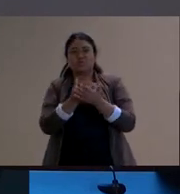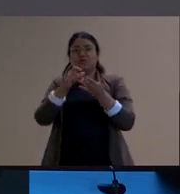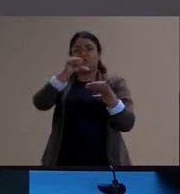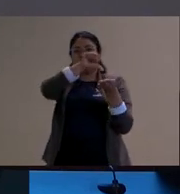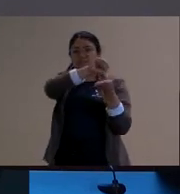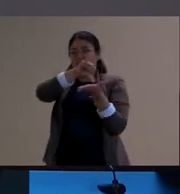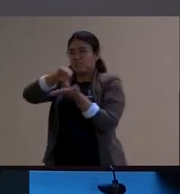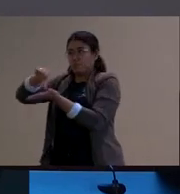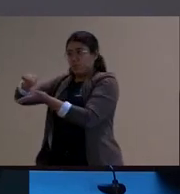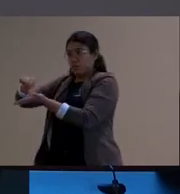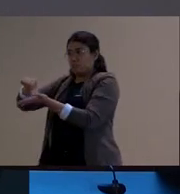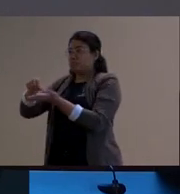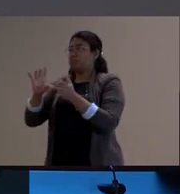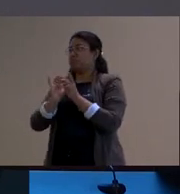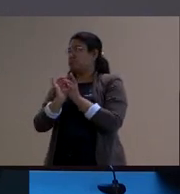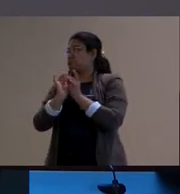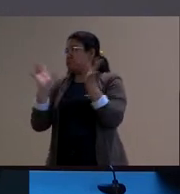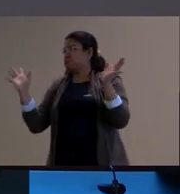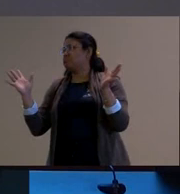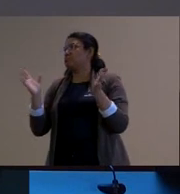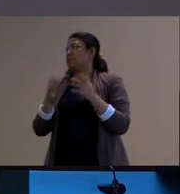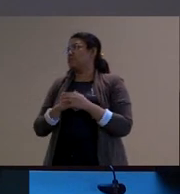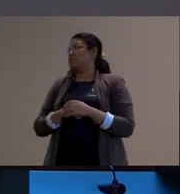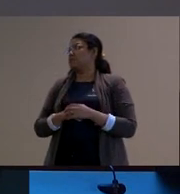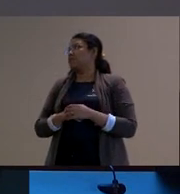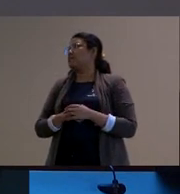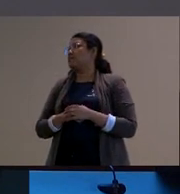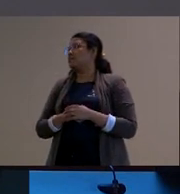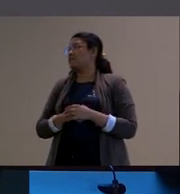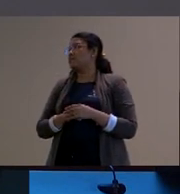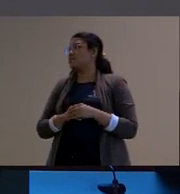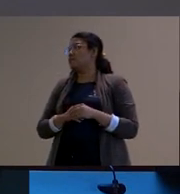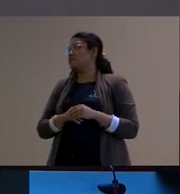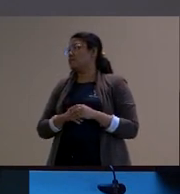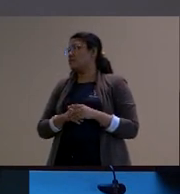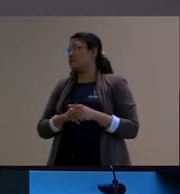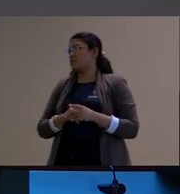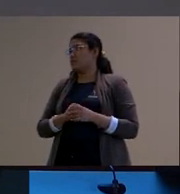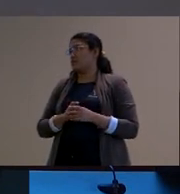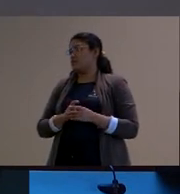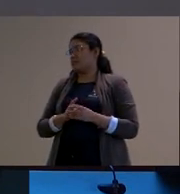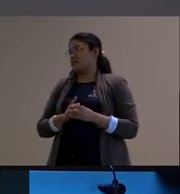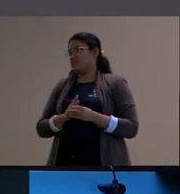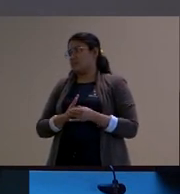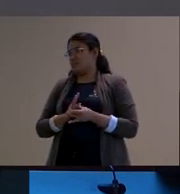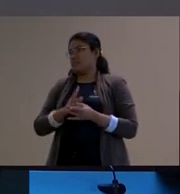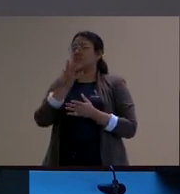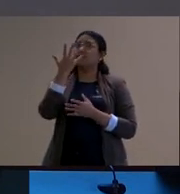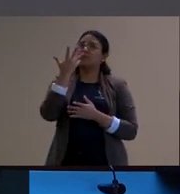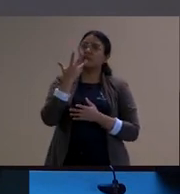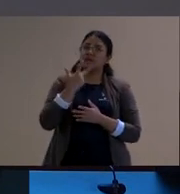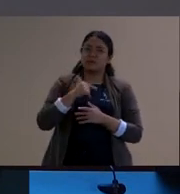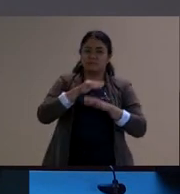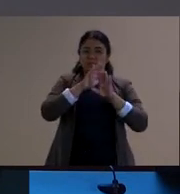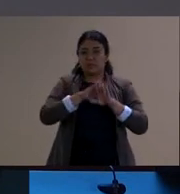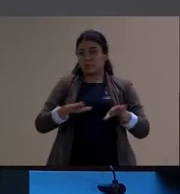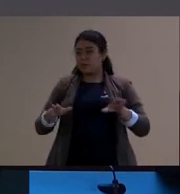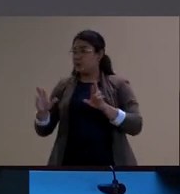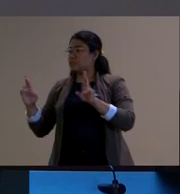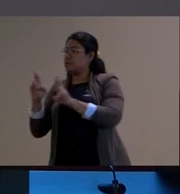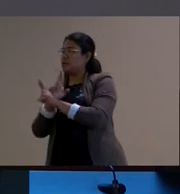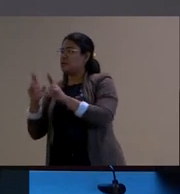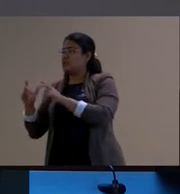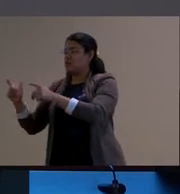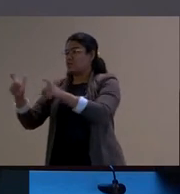ou seja o contexto difere mas essa forma peculiar da criança de se relacionar com o meio e com os outros que é